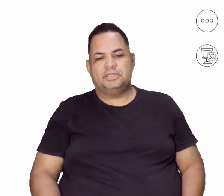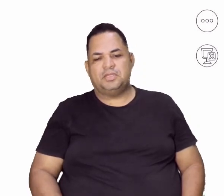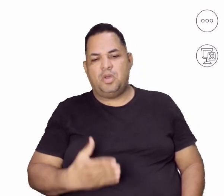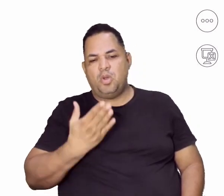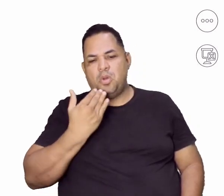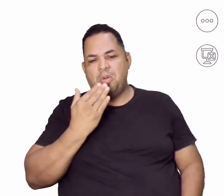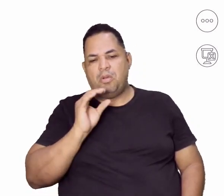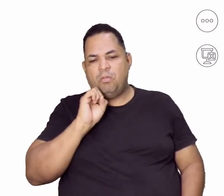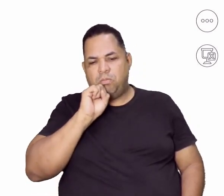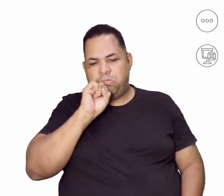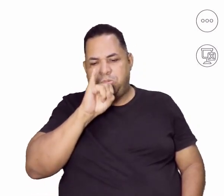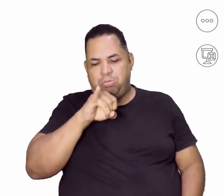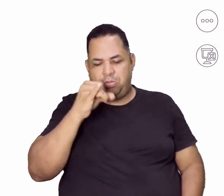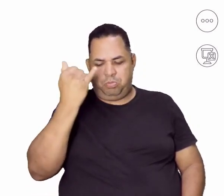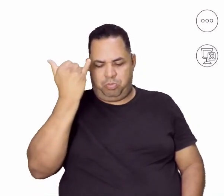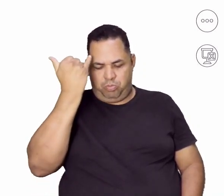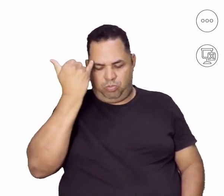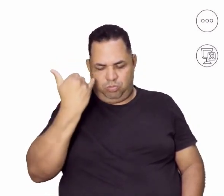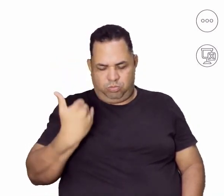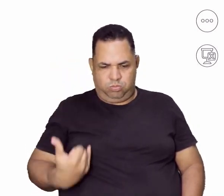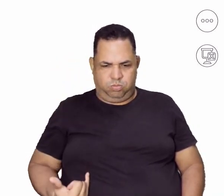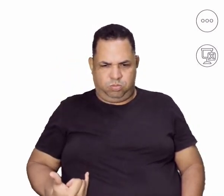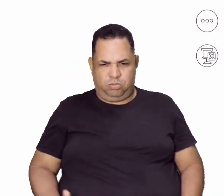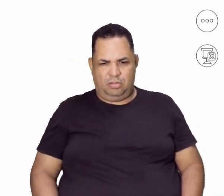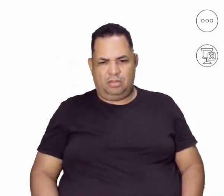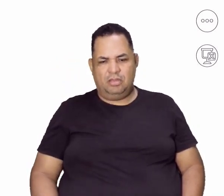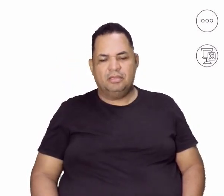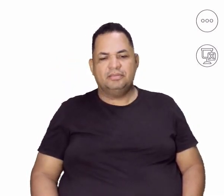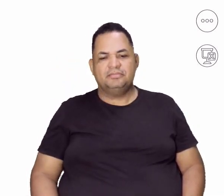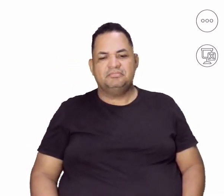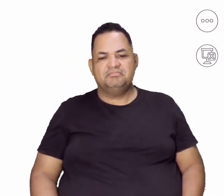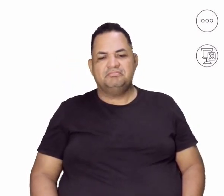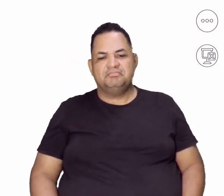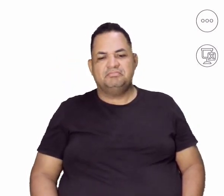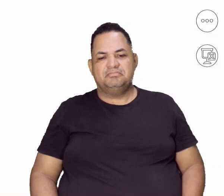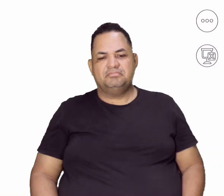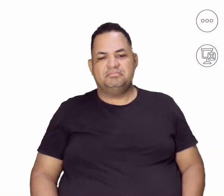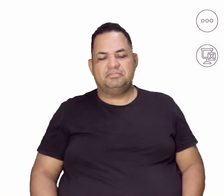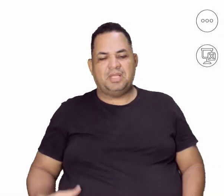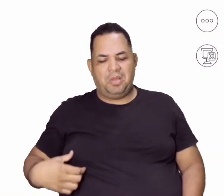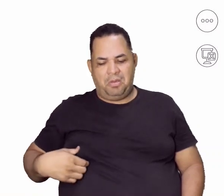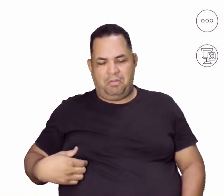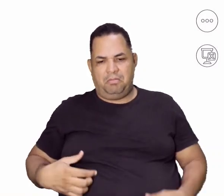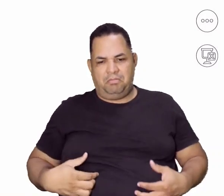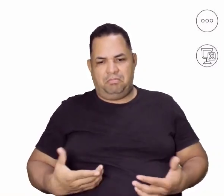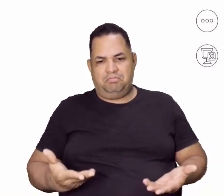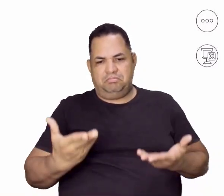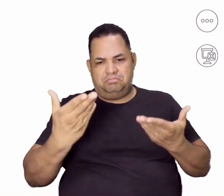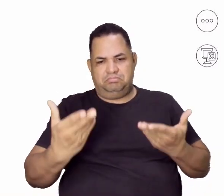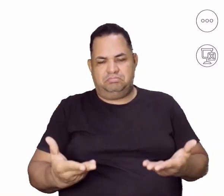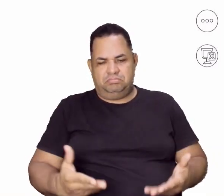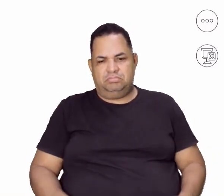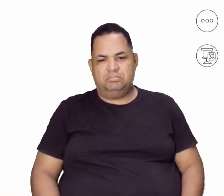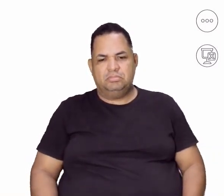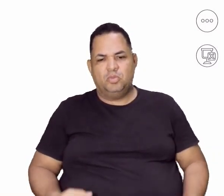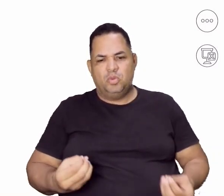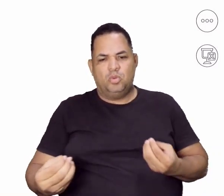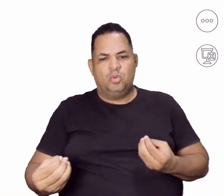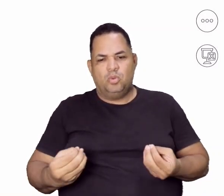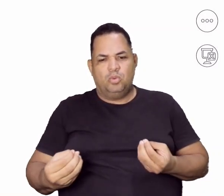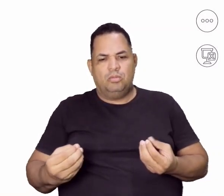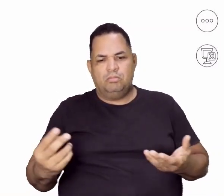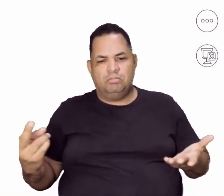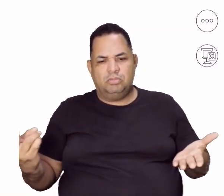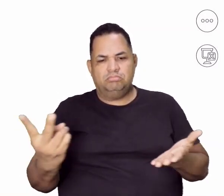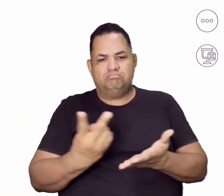é cadavélico, né? Só tem ossos e uma pelezinha recobrindo esses ossos. Como é que sustenta?